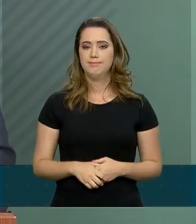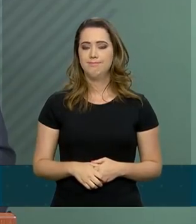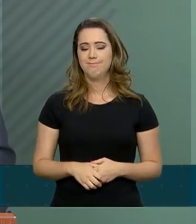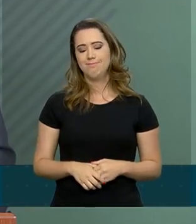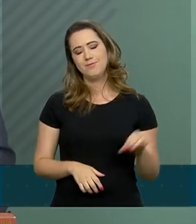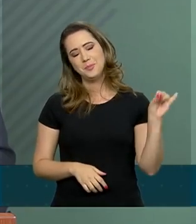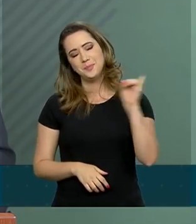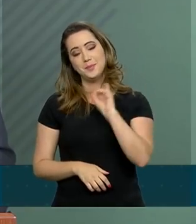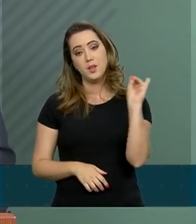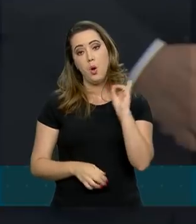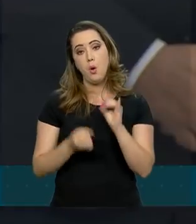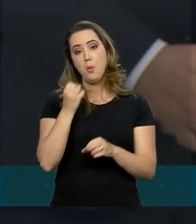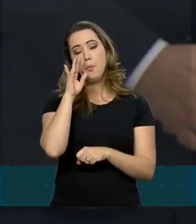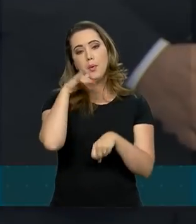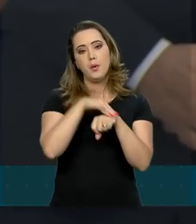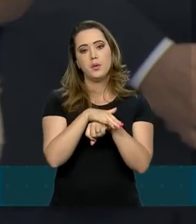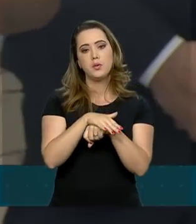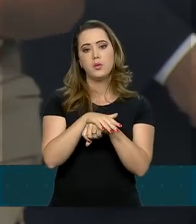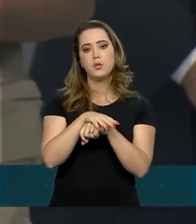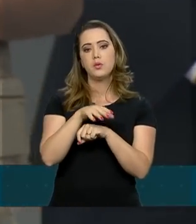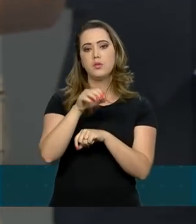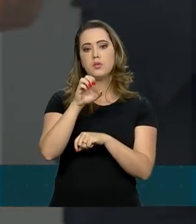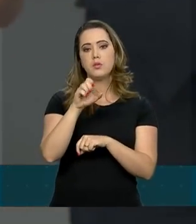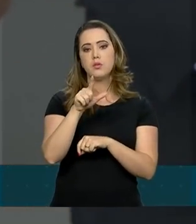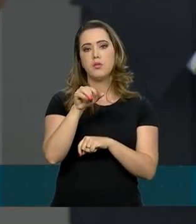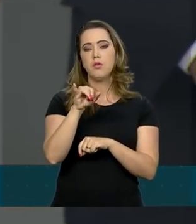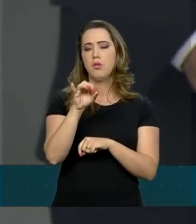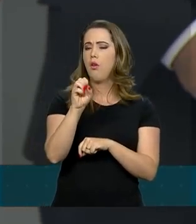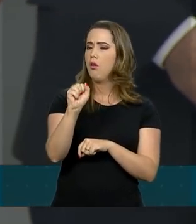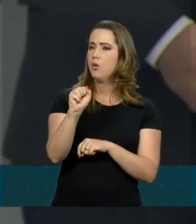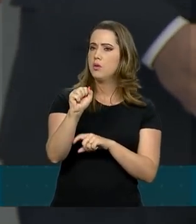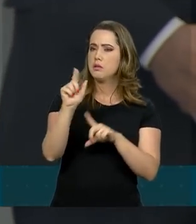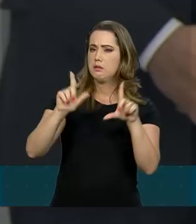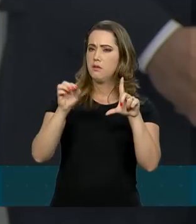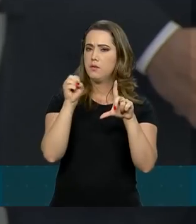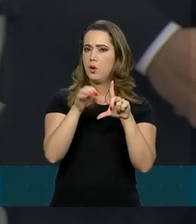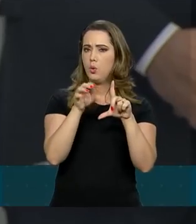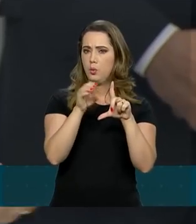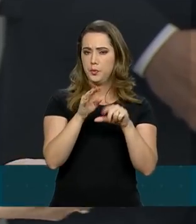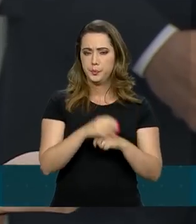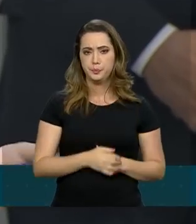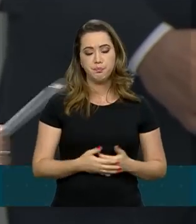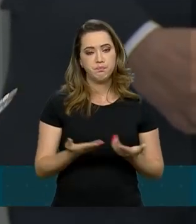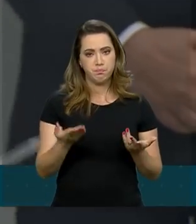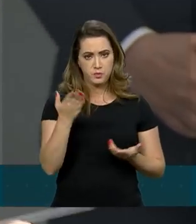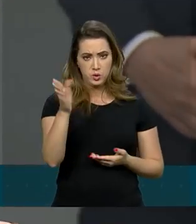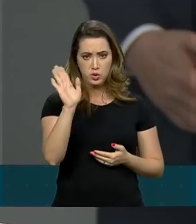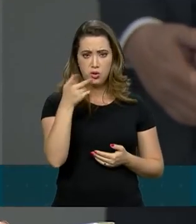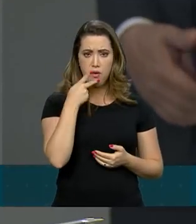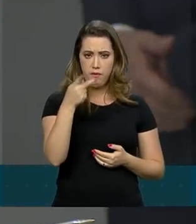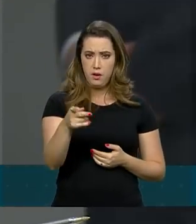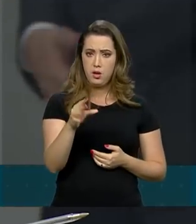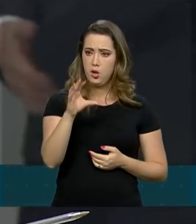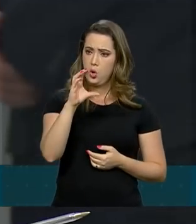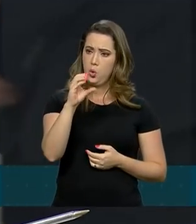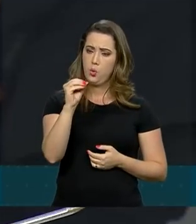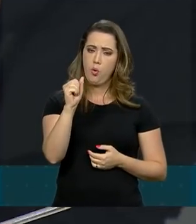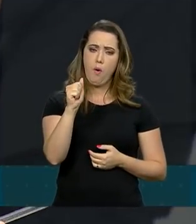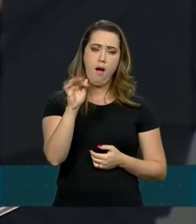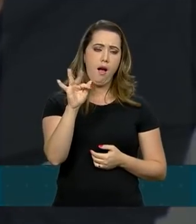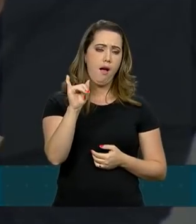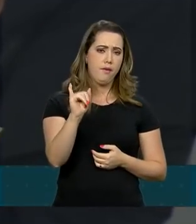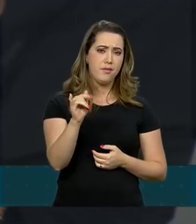Porta-voz, boa noite, Luísa, TV Globo. Tudo bem, Luísa. Tudo bem. Porta-voz, o senhor já falou do COAF, mas eu queria só insistir.